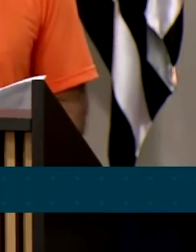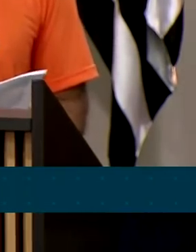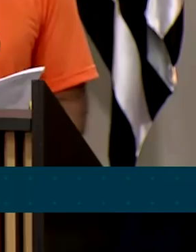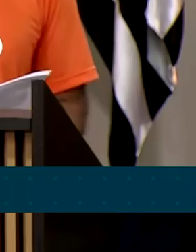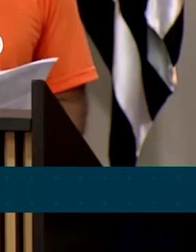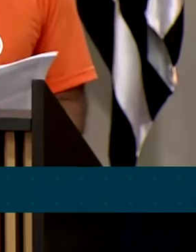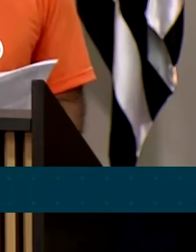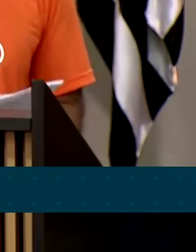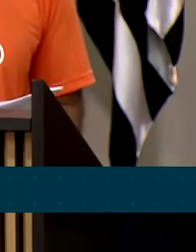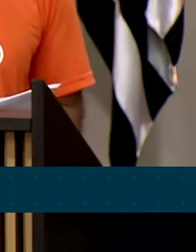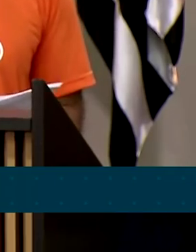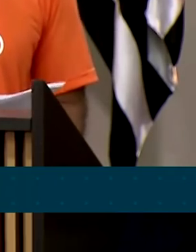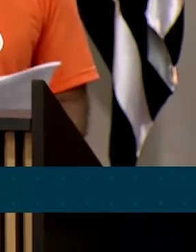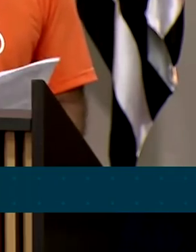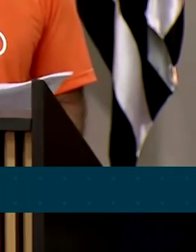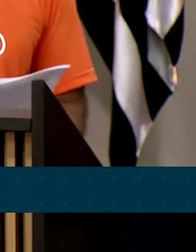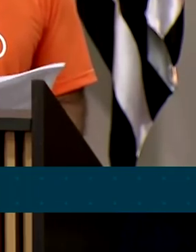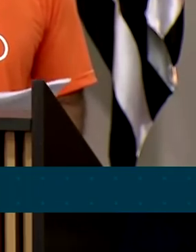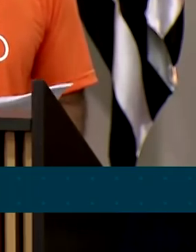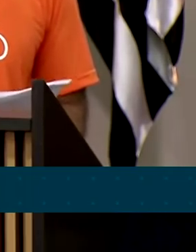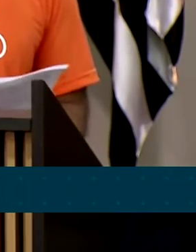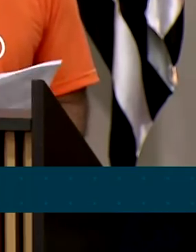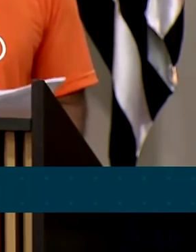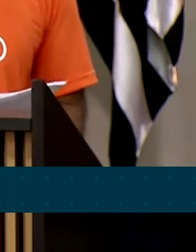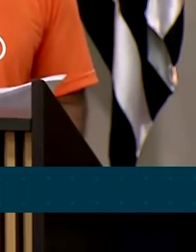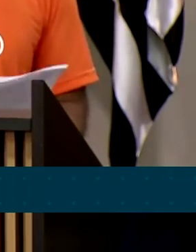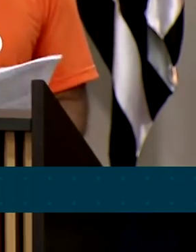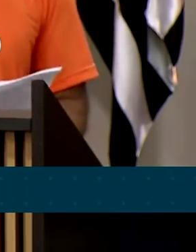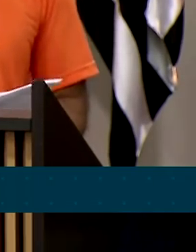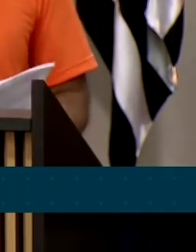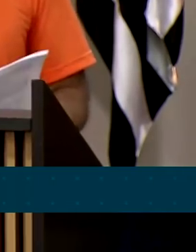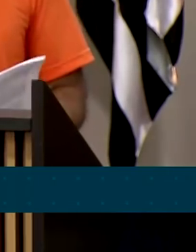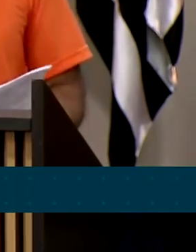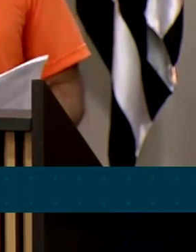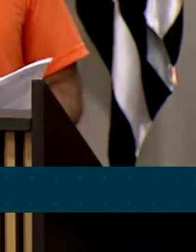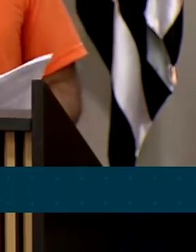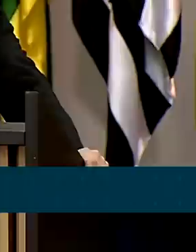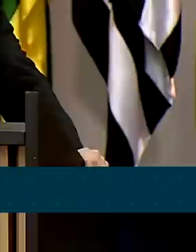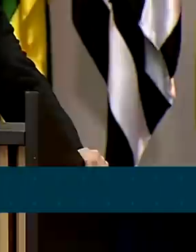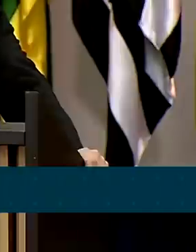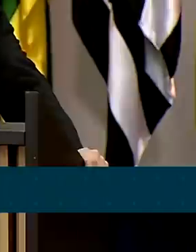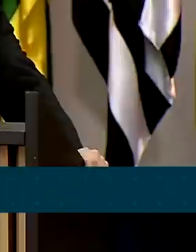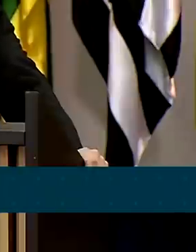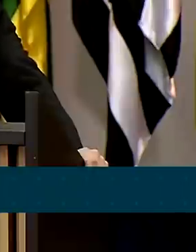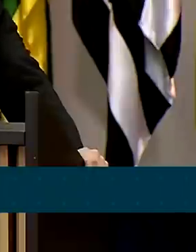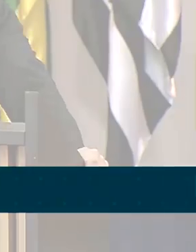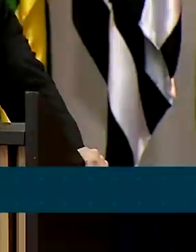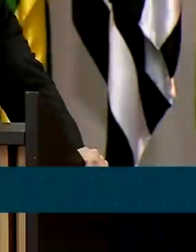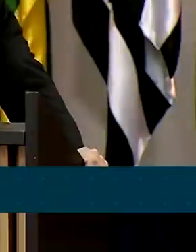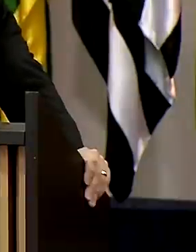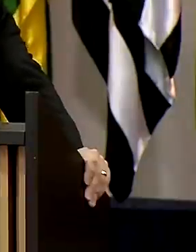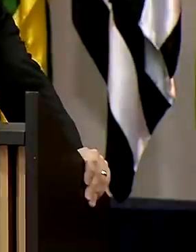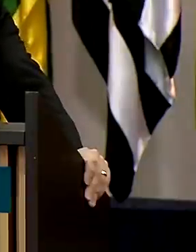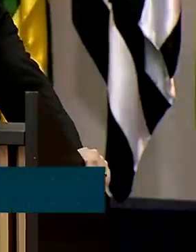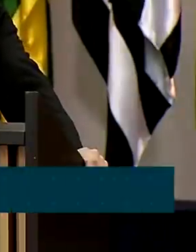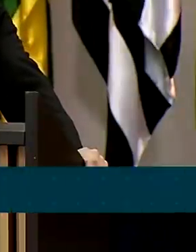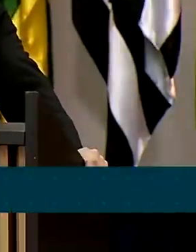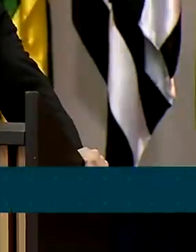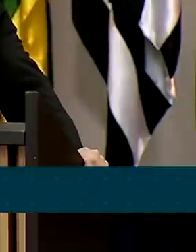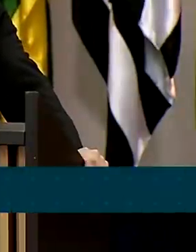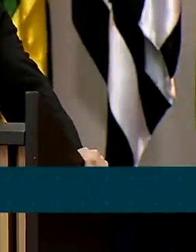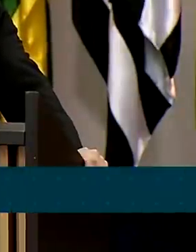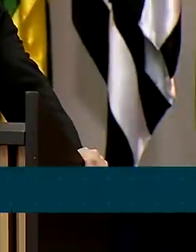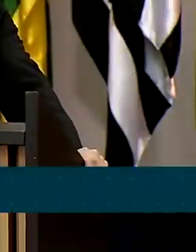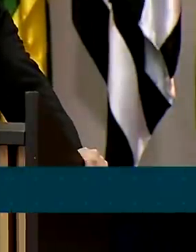que se organizar em torno da criança e não a criança violentada em torno dos serviços. Esse fluxo assinado por todos aqui